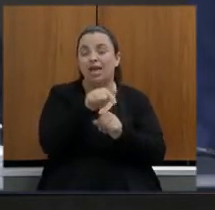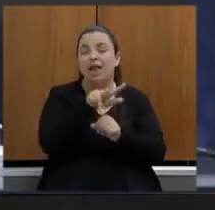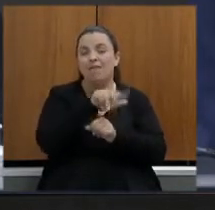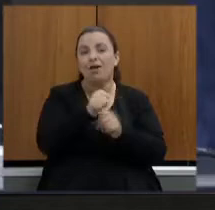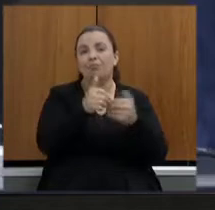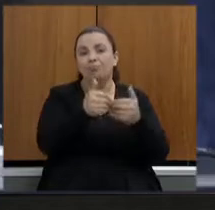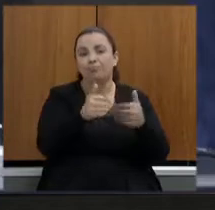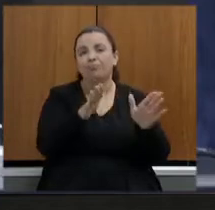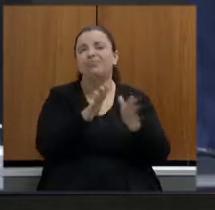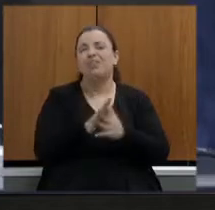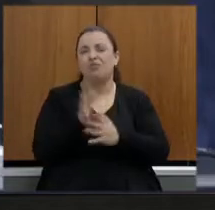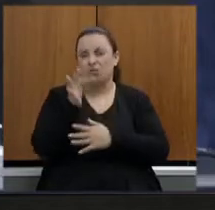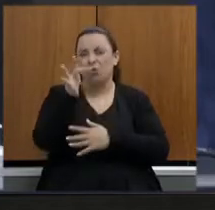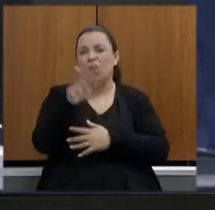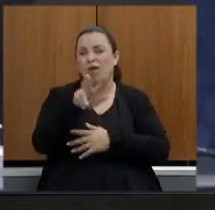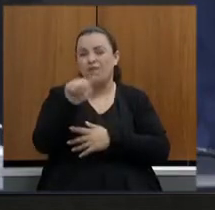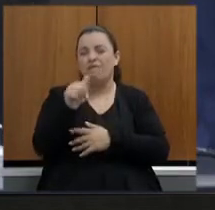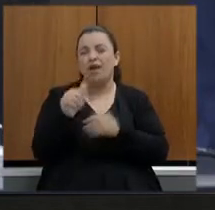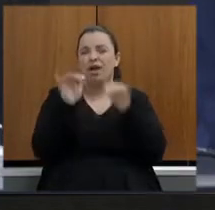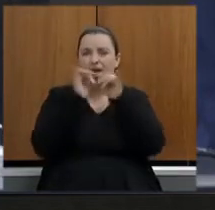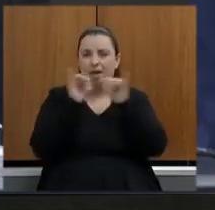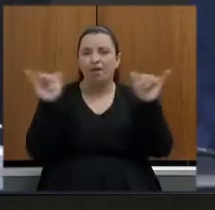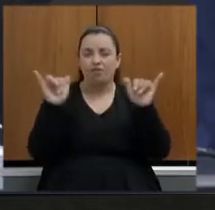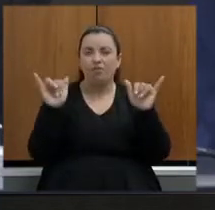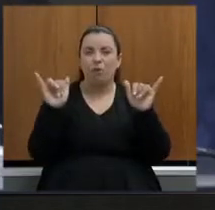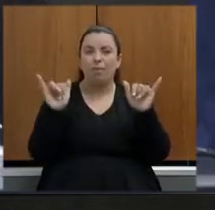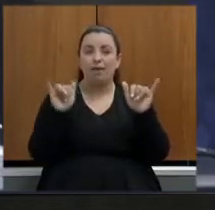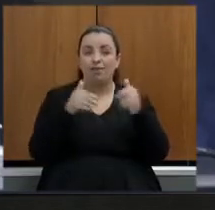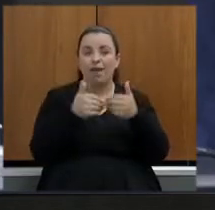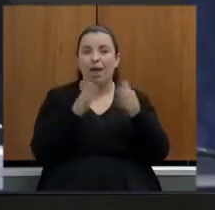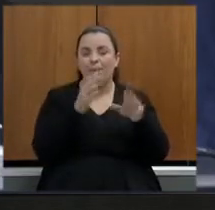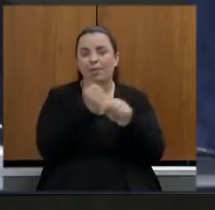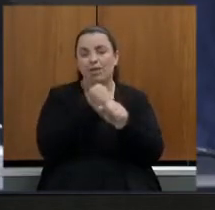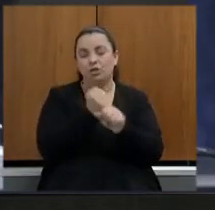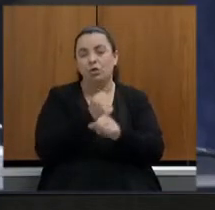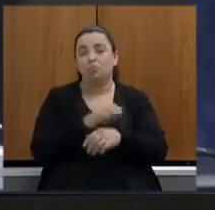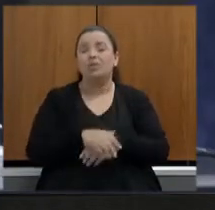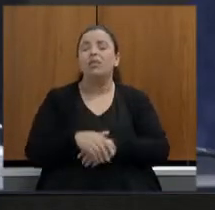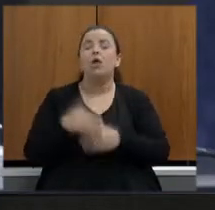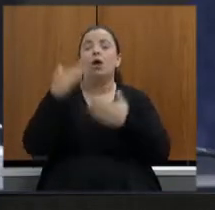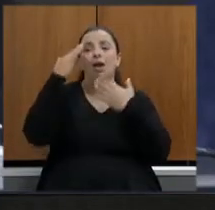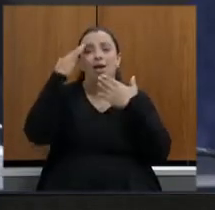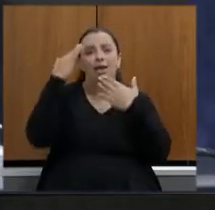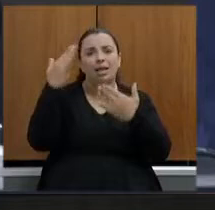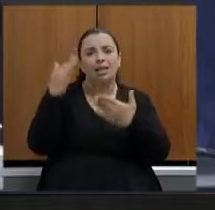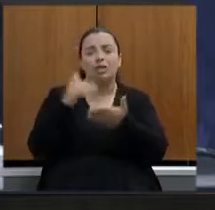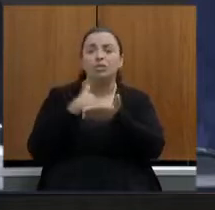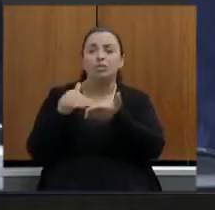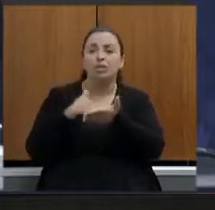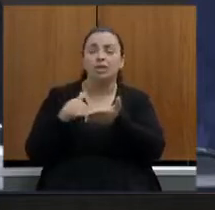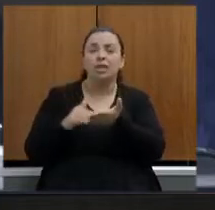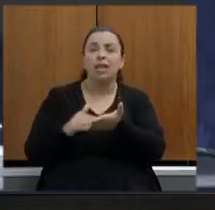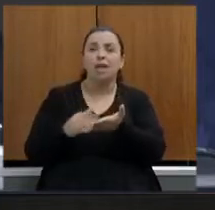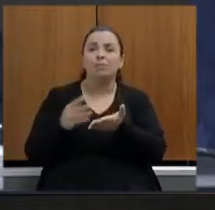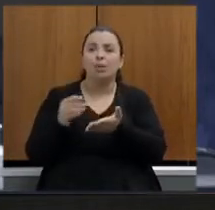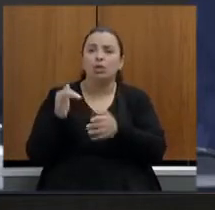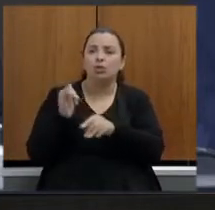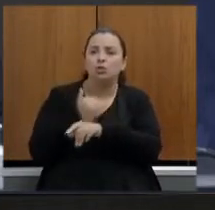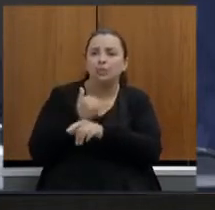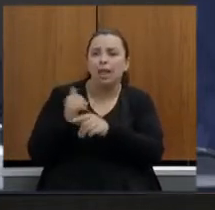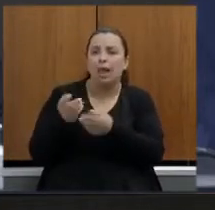concretos então assim agradecer a sensibilidade do secretário Fernando para viabilizar esses recursos para complementar